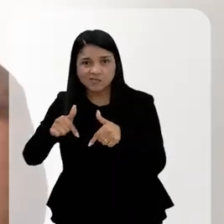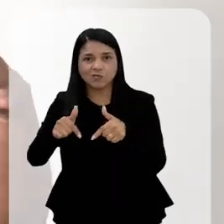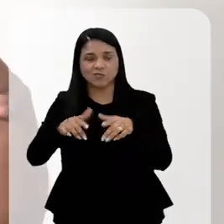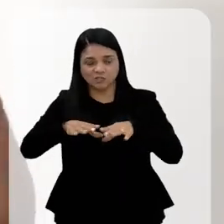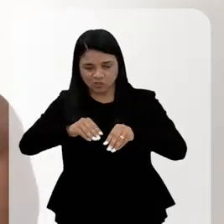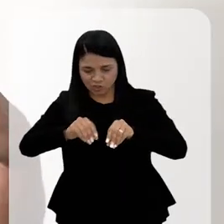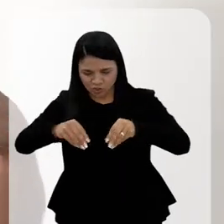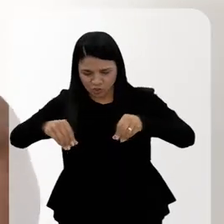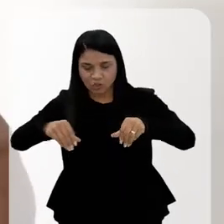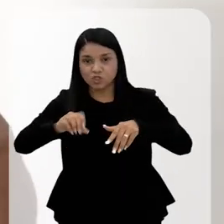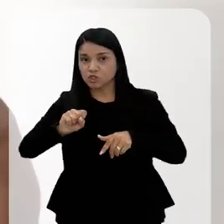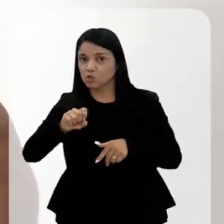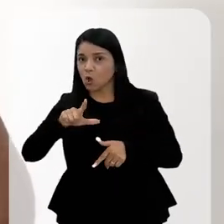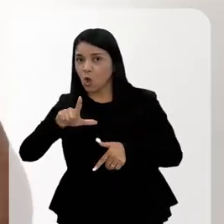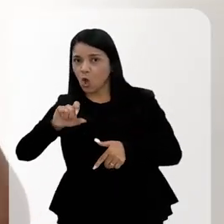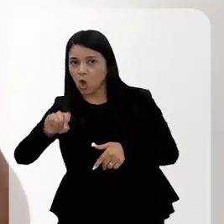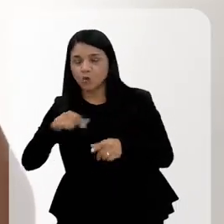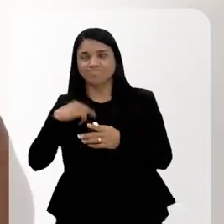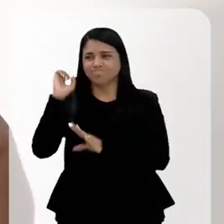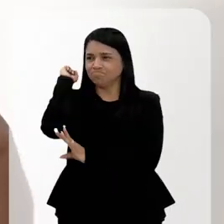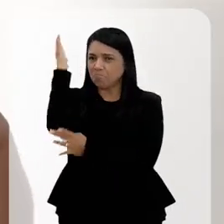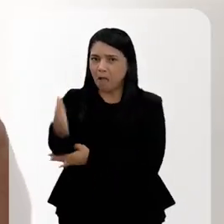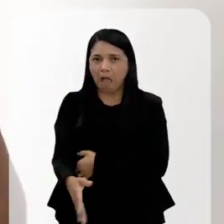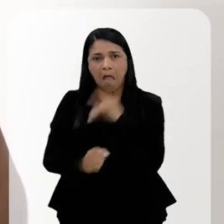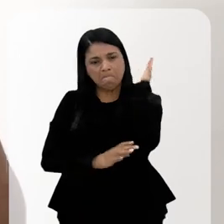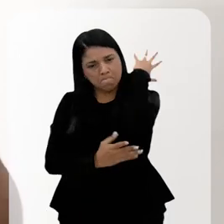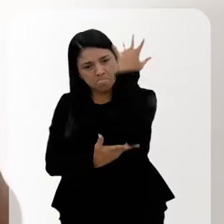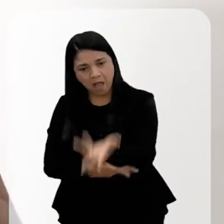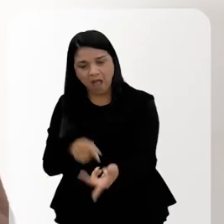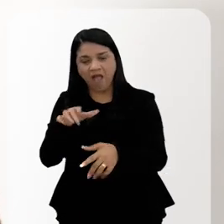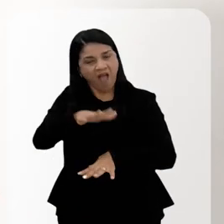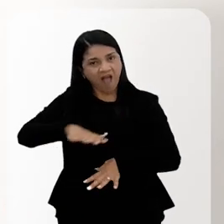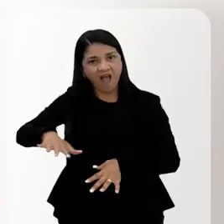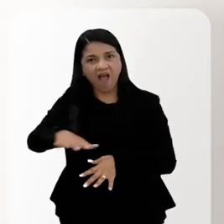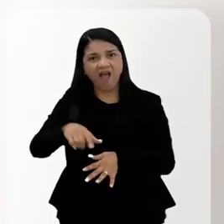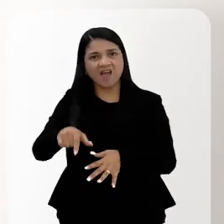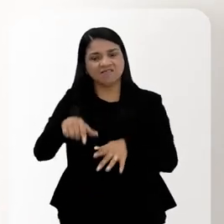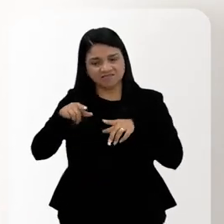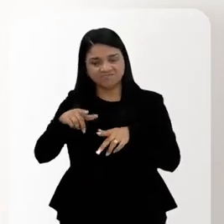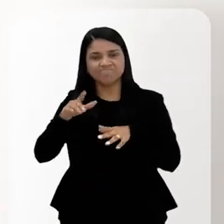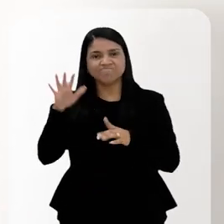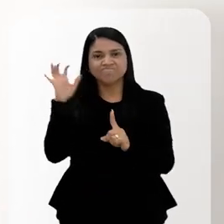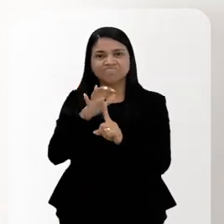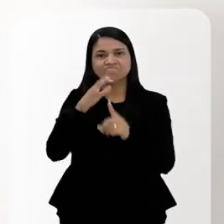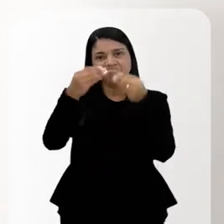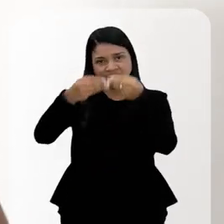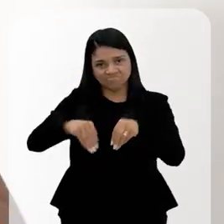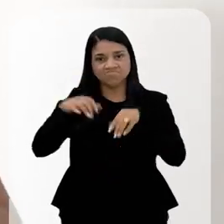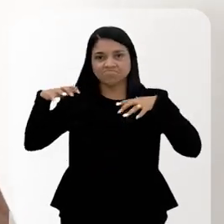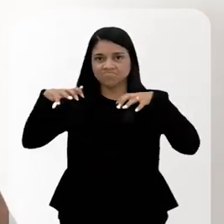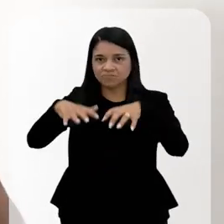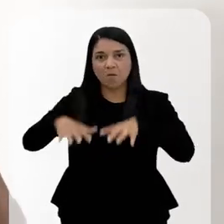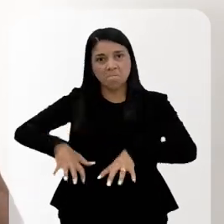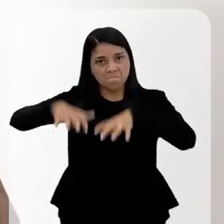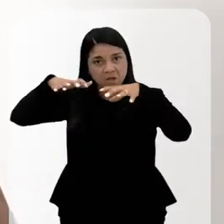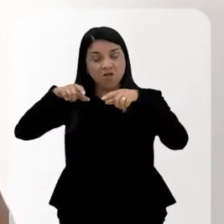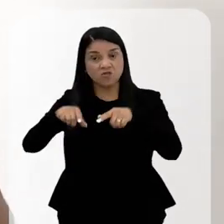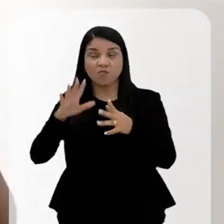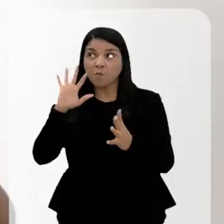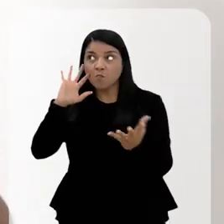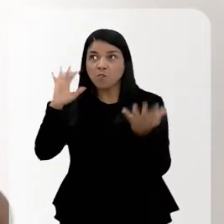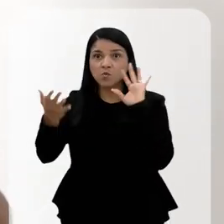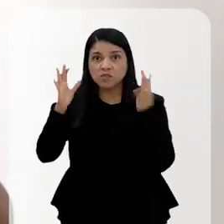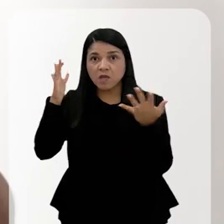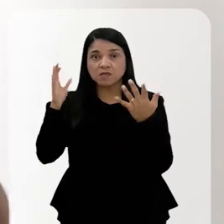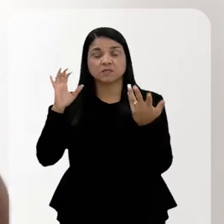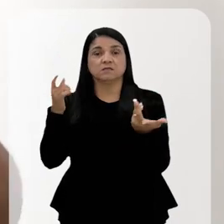ações de impermeabilização de solo, de desmatamento de áreas, que fazem com que aquelas regiões sejam afetadas. Então, quando a gente está falando